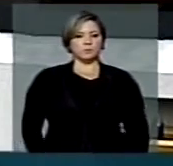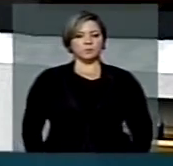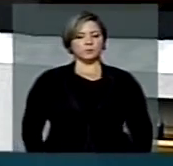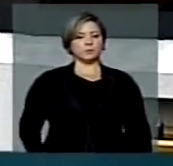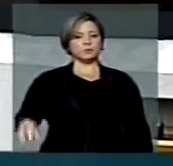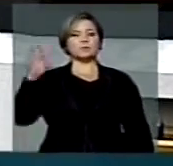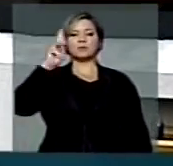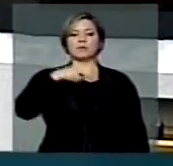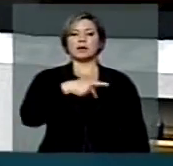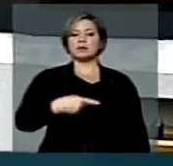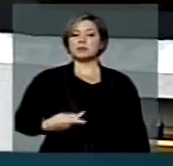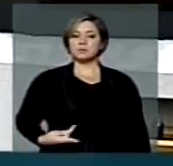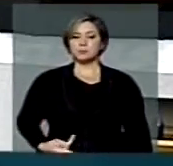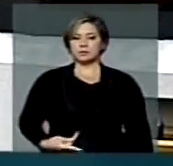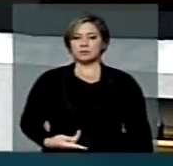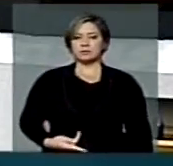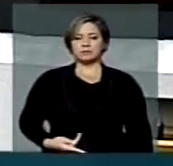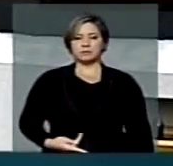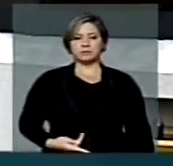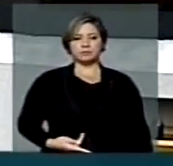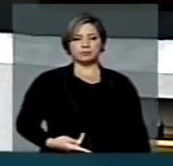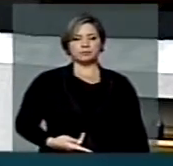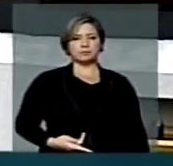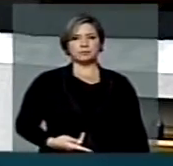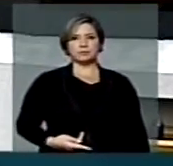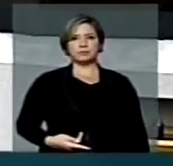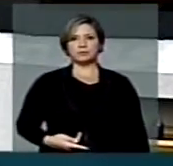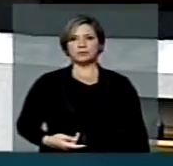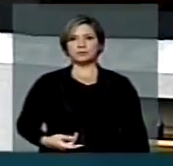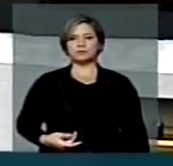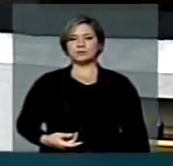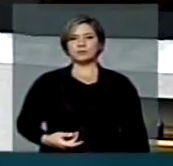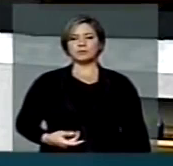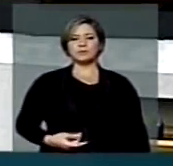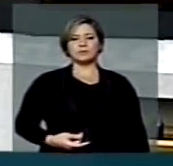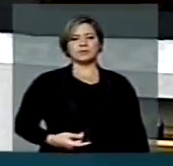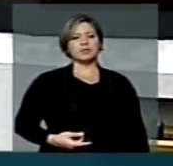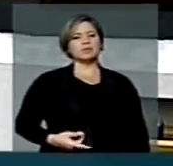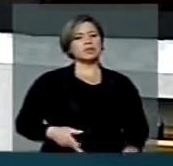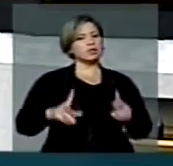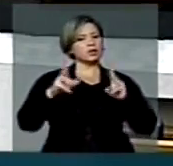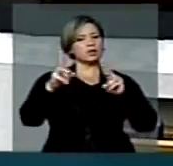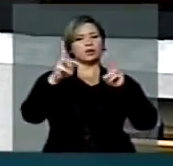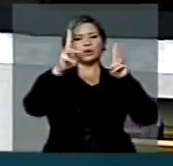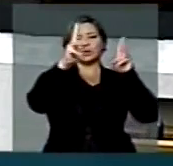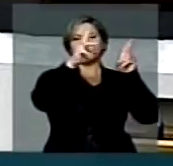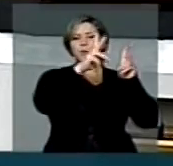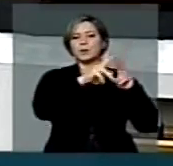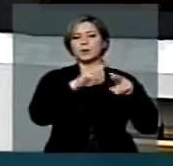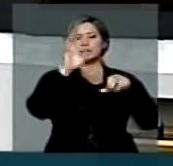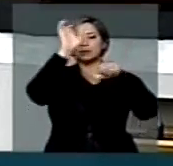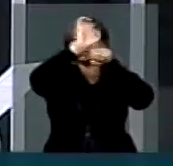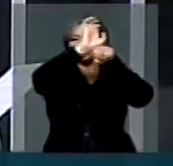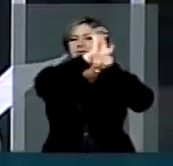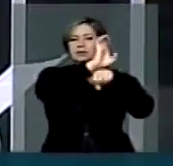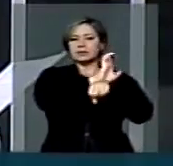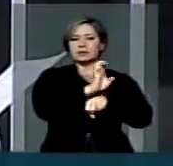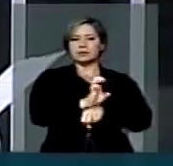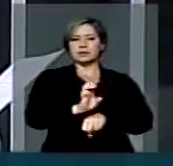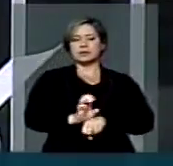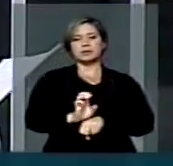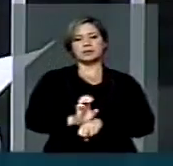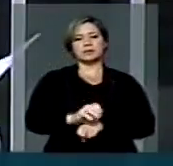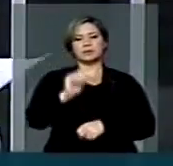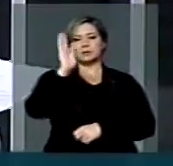Senhor Presidente, assim como em muitos estados do Brasil, no nosso estado,